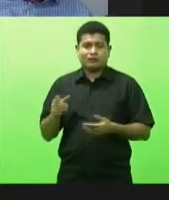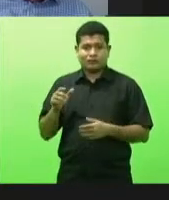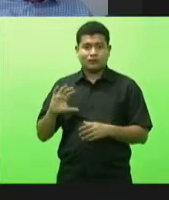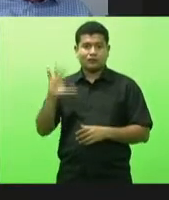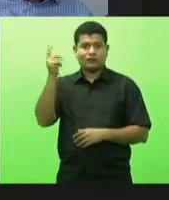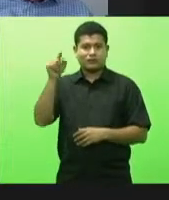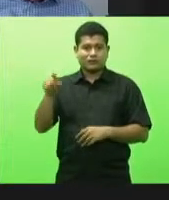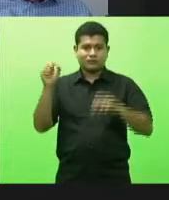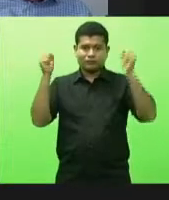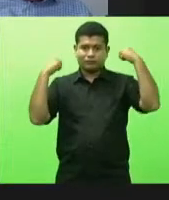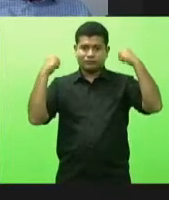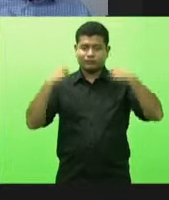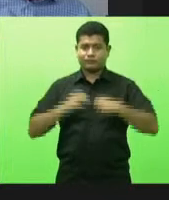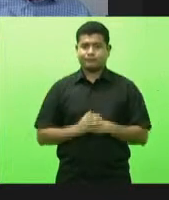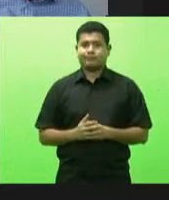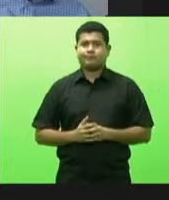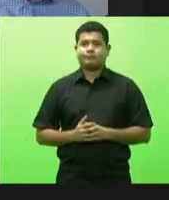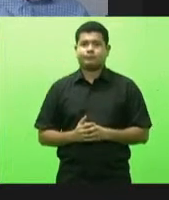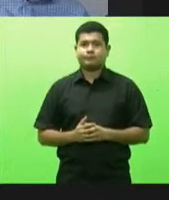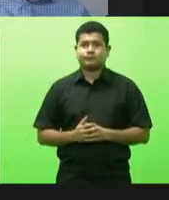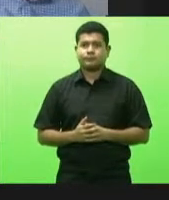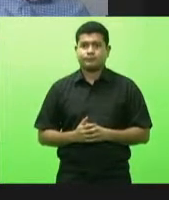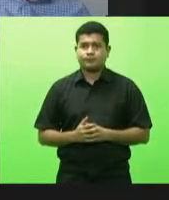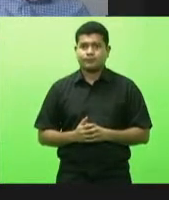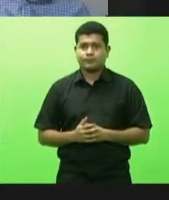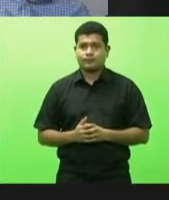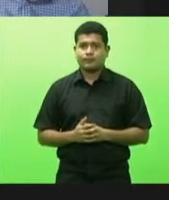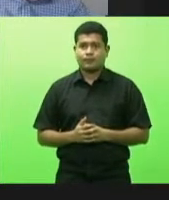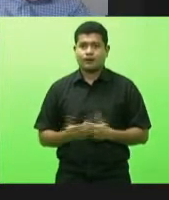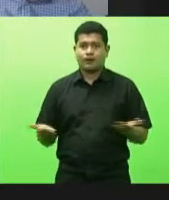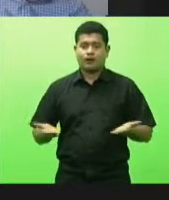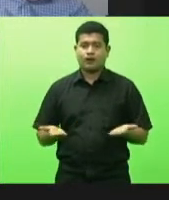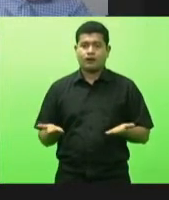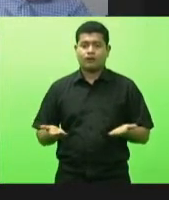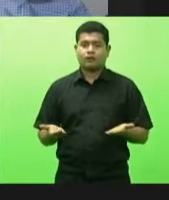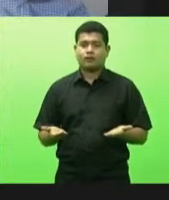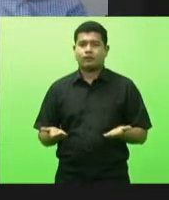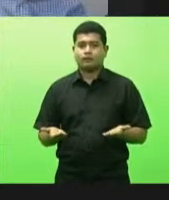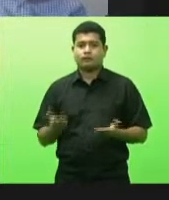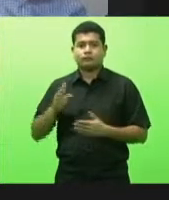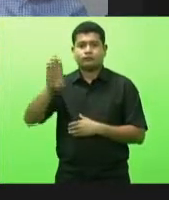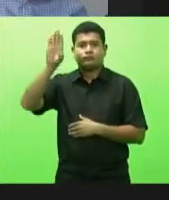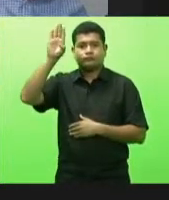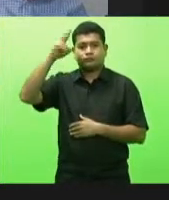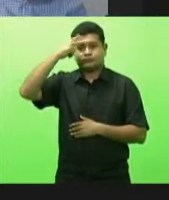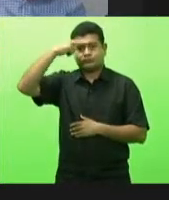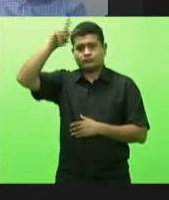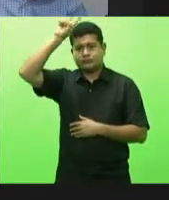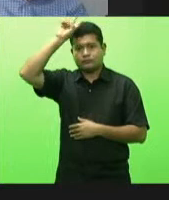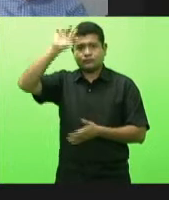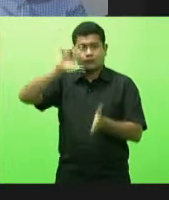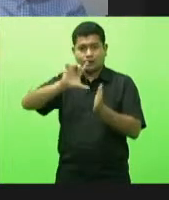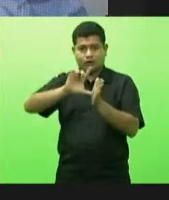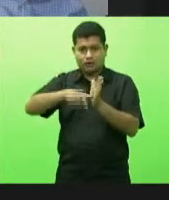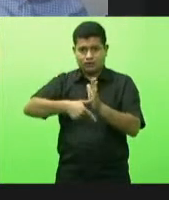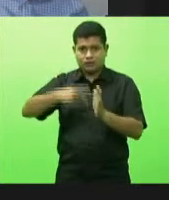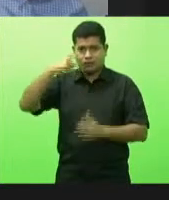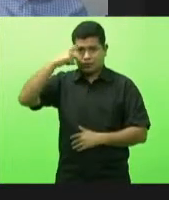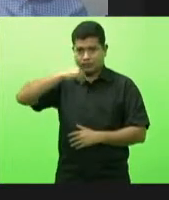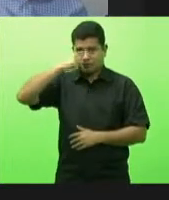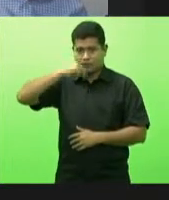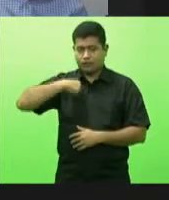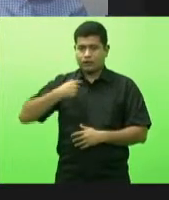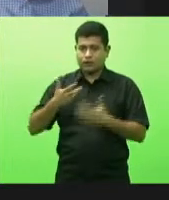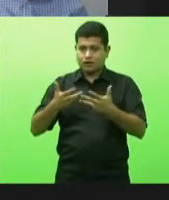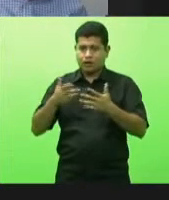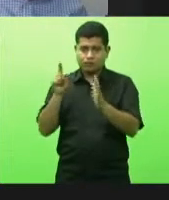obrigado secretário eu passo a palavra para o caro preso novamente e depois para o deputado Kennedy novamente que querem fazer mais uma